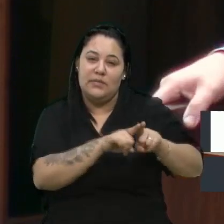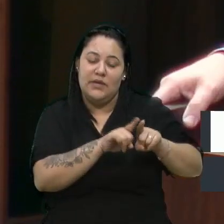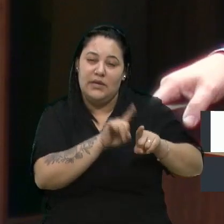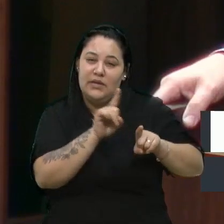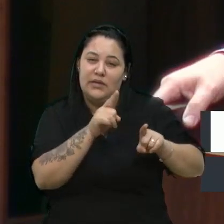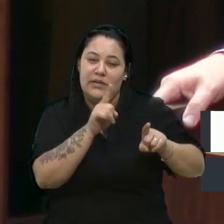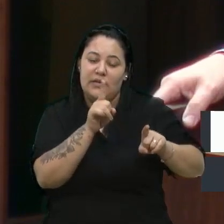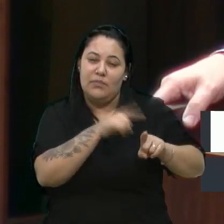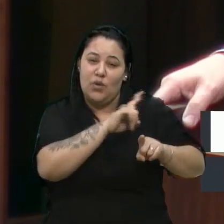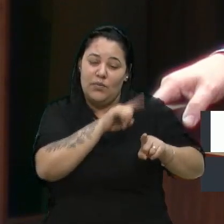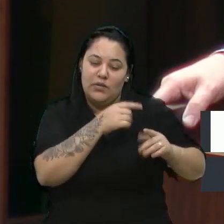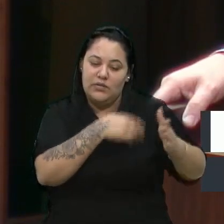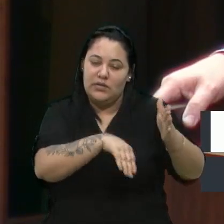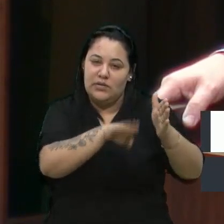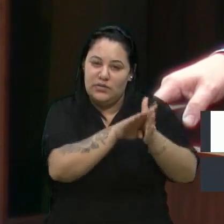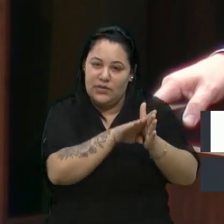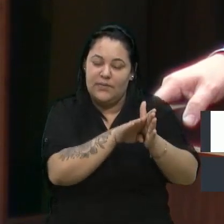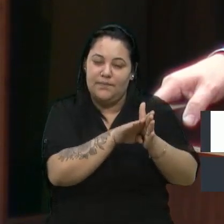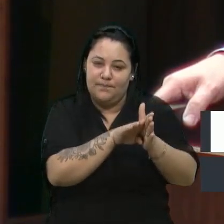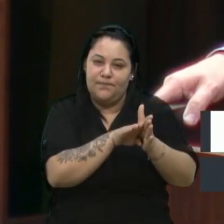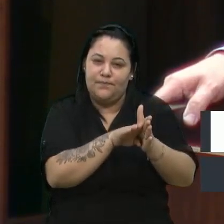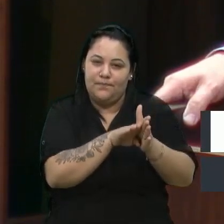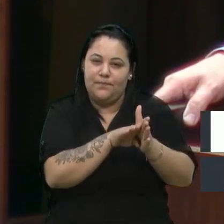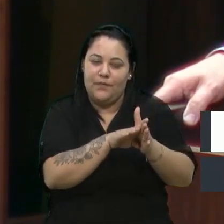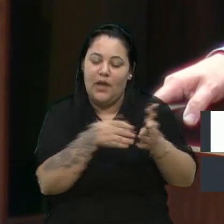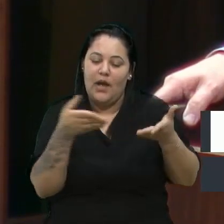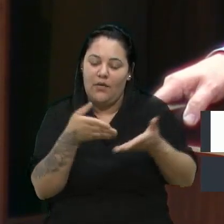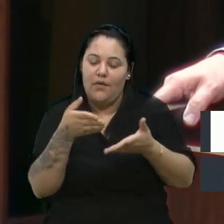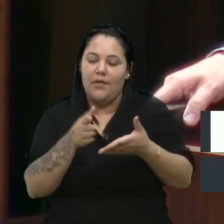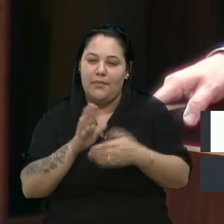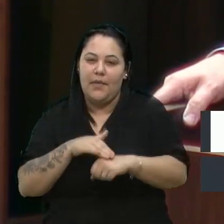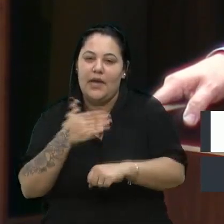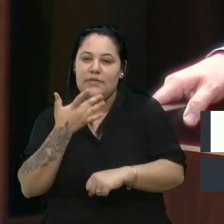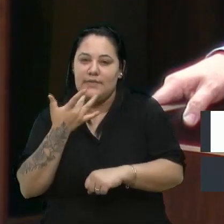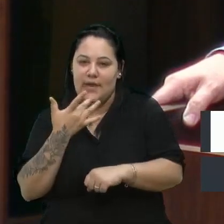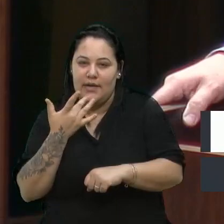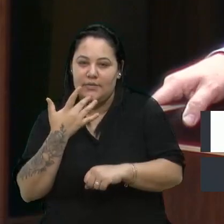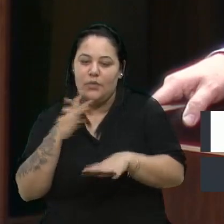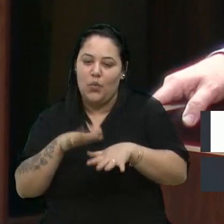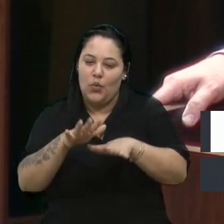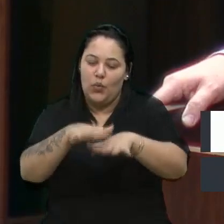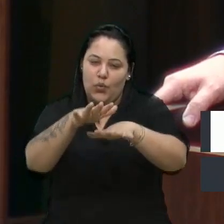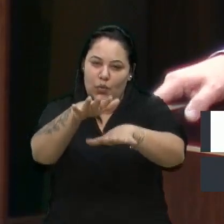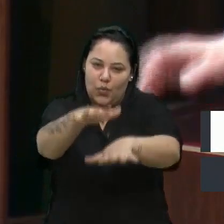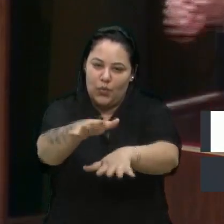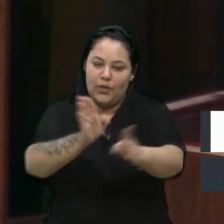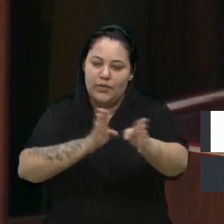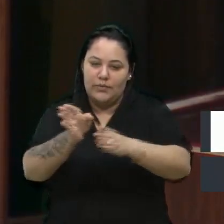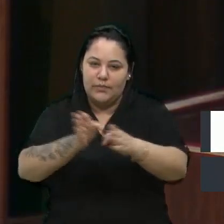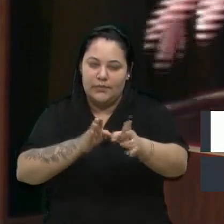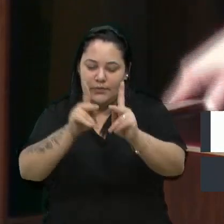veículos num lado da rua, facilitando o trânsito e a circulação das pessoas.